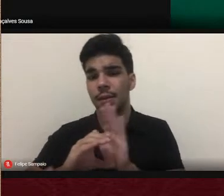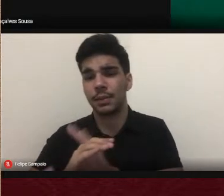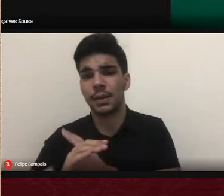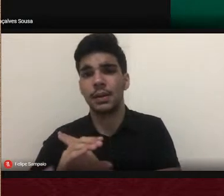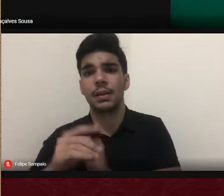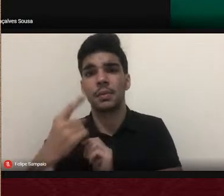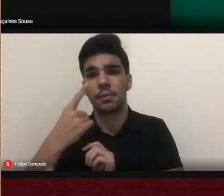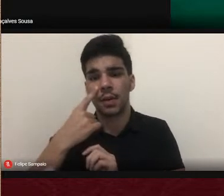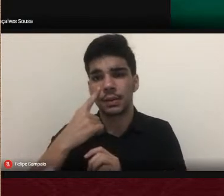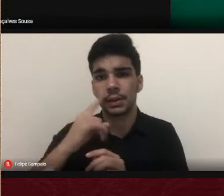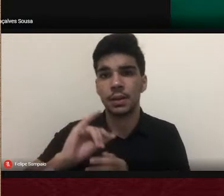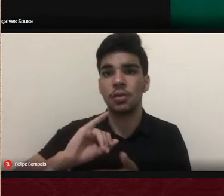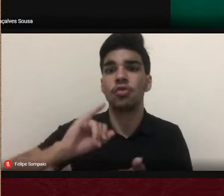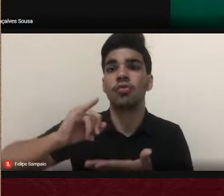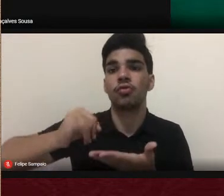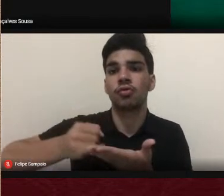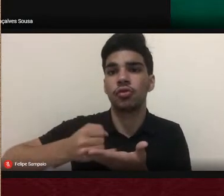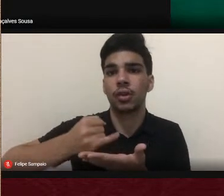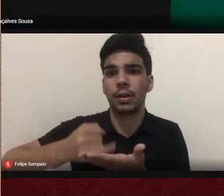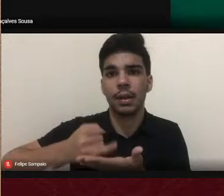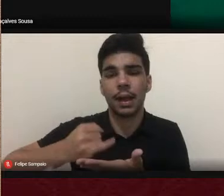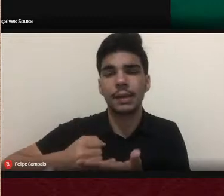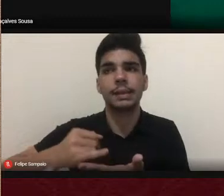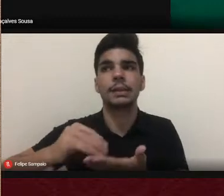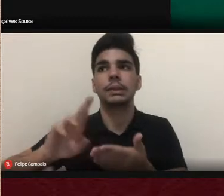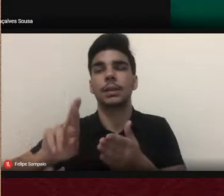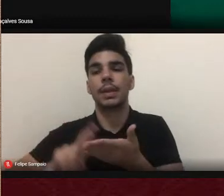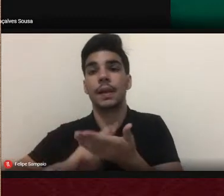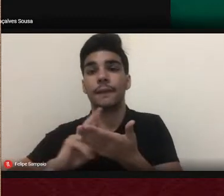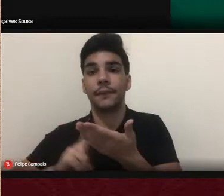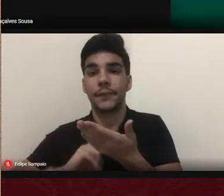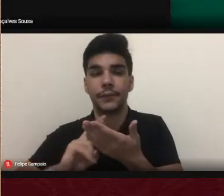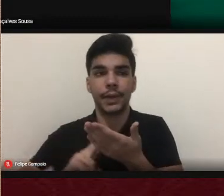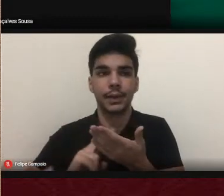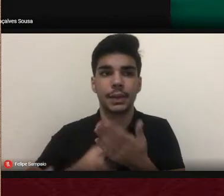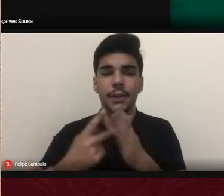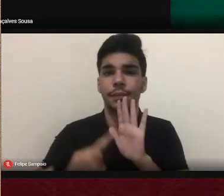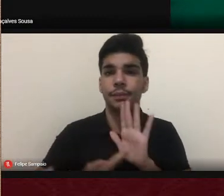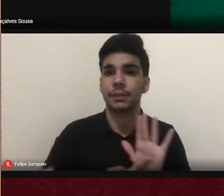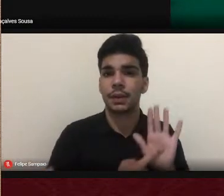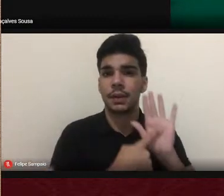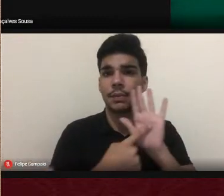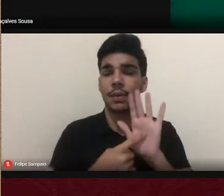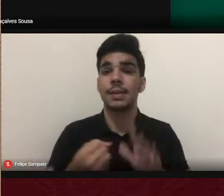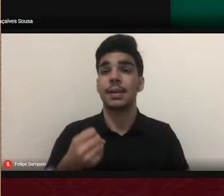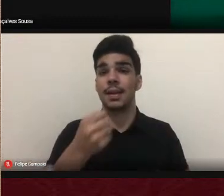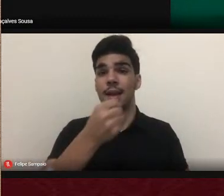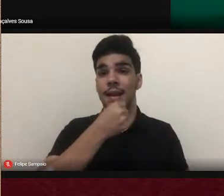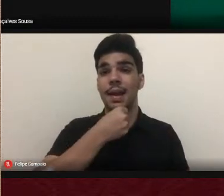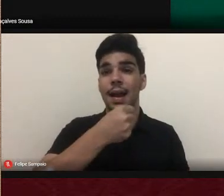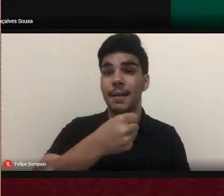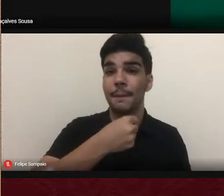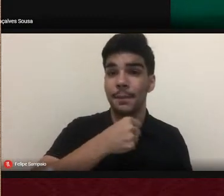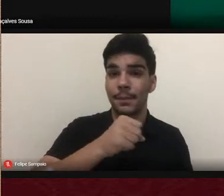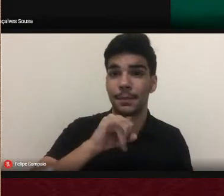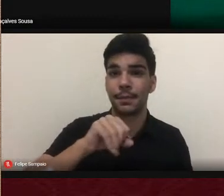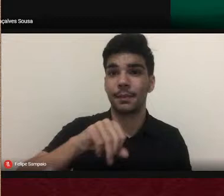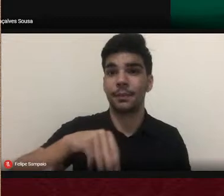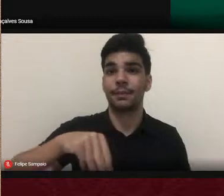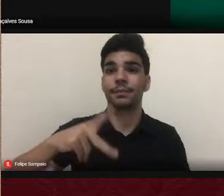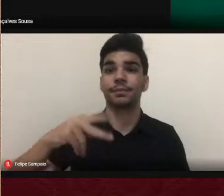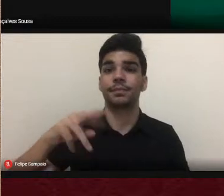para mostrar as representações acerca das mulheres e como a imprensa é voltada aos diversos segmentos